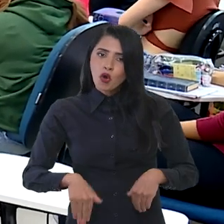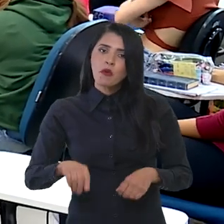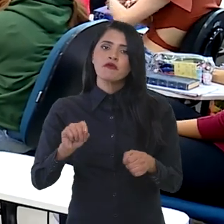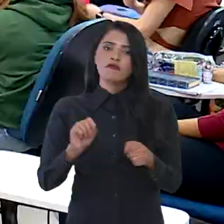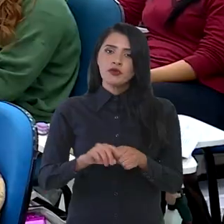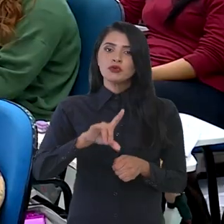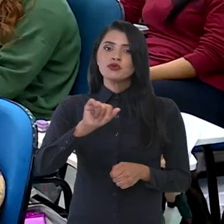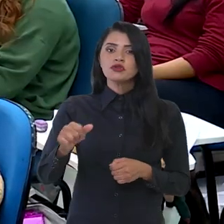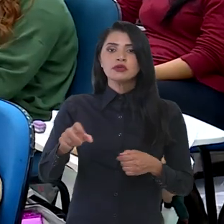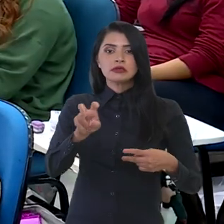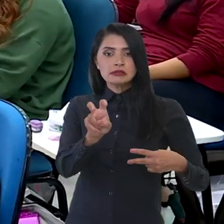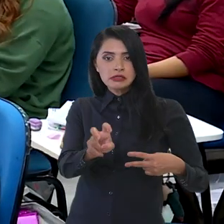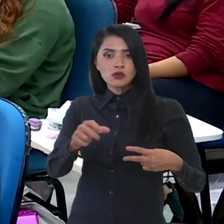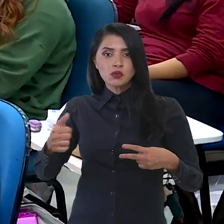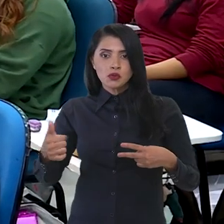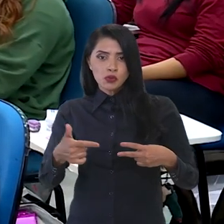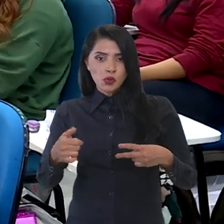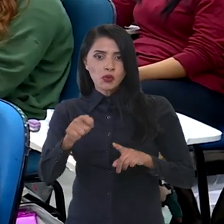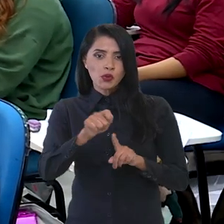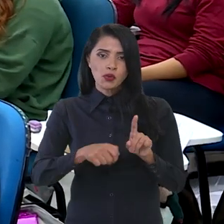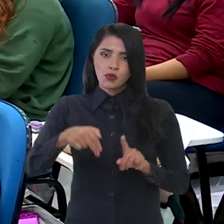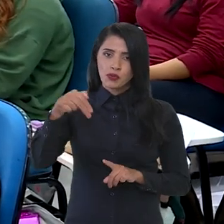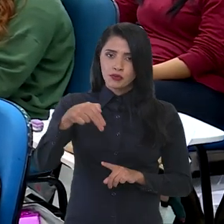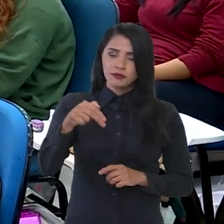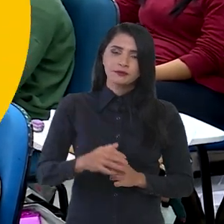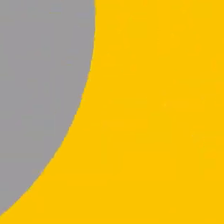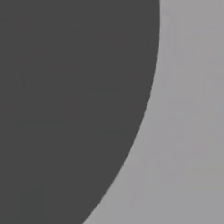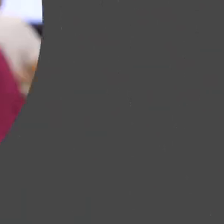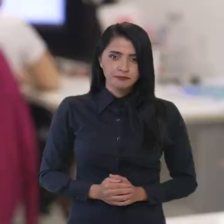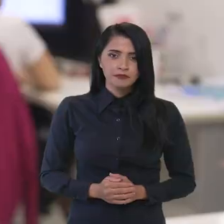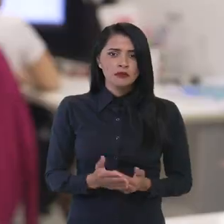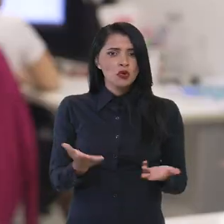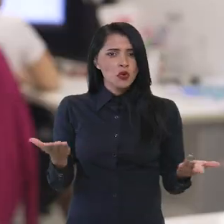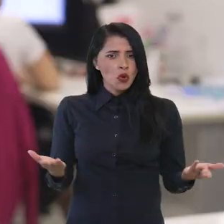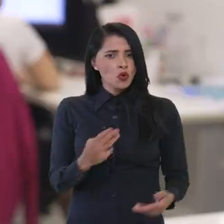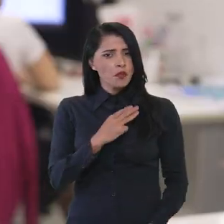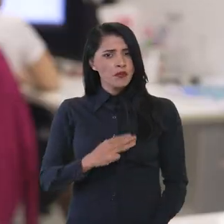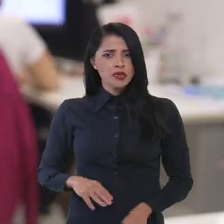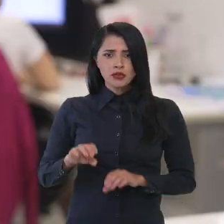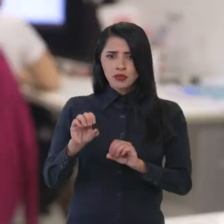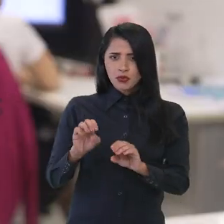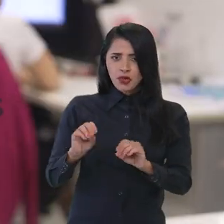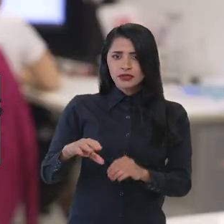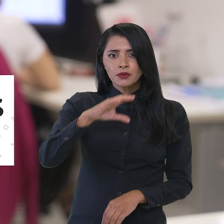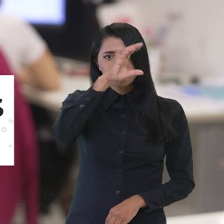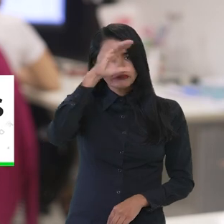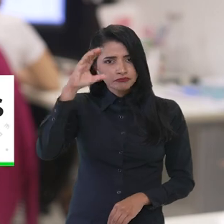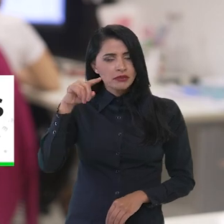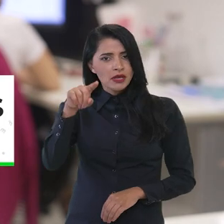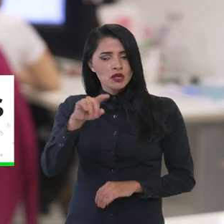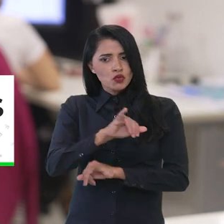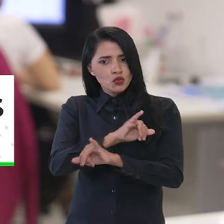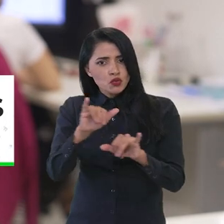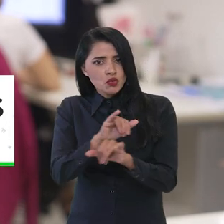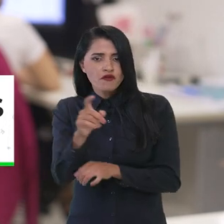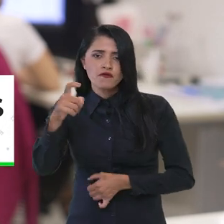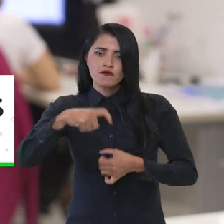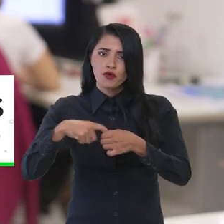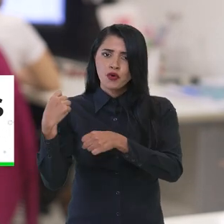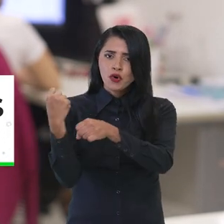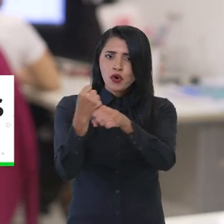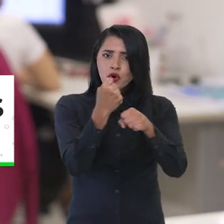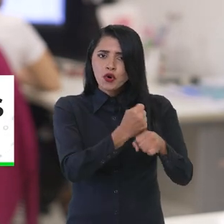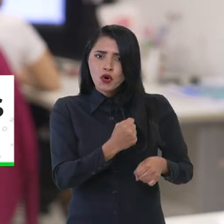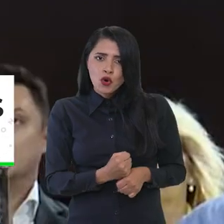exame será aplicado nos dias 5 e 12 de novembro. E hoje o ministro da Educação Camilo Santana anunciou a